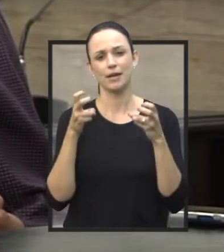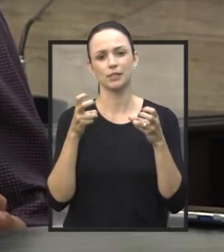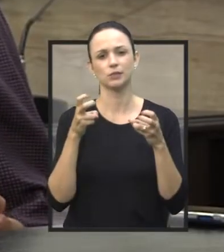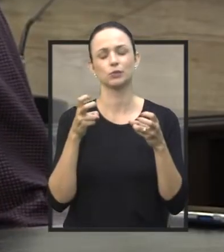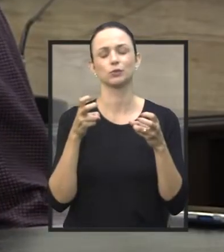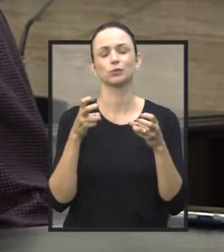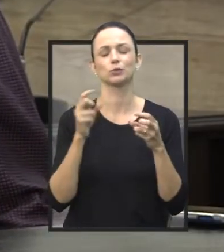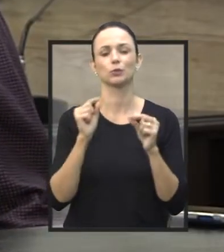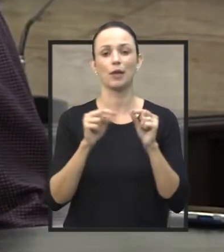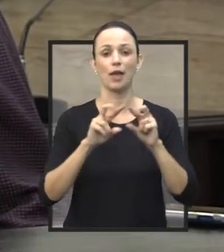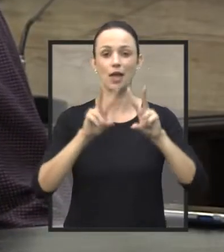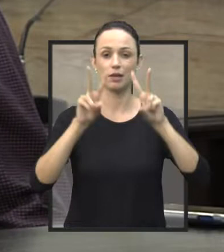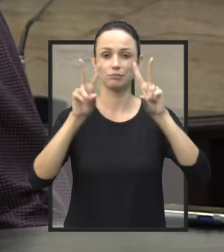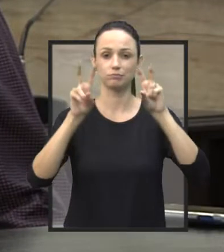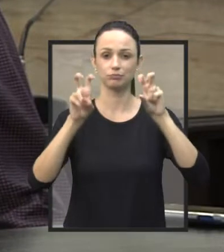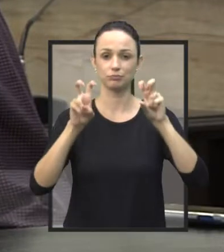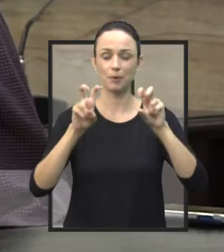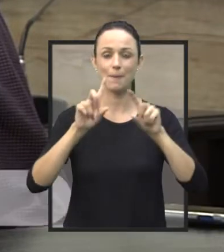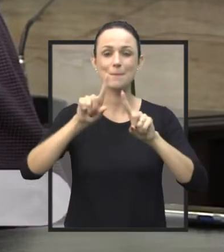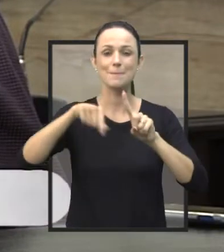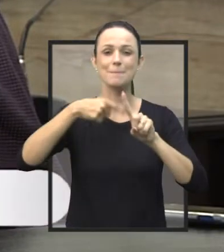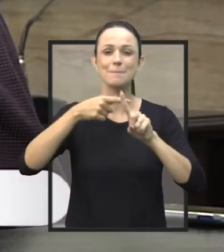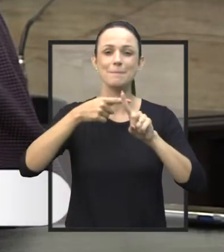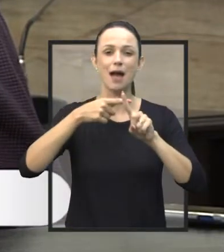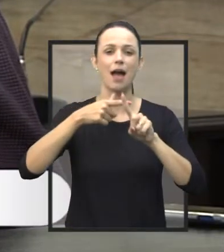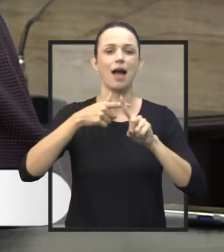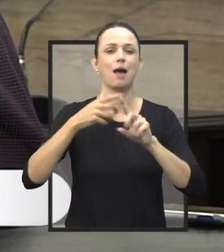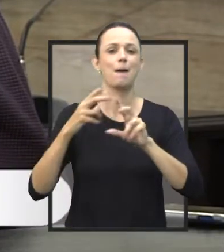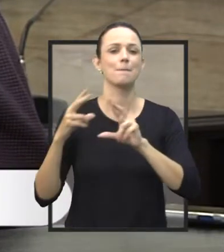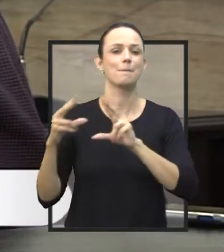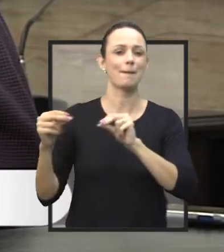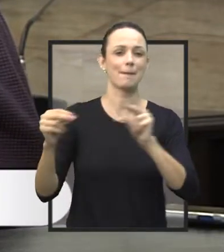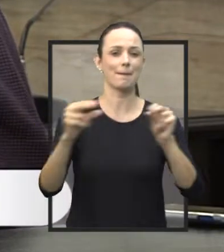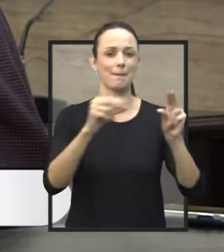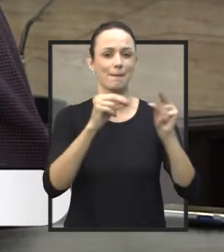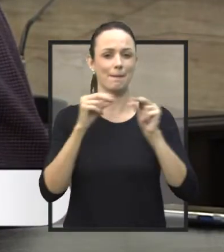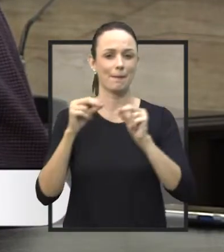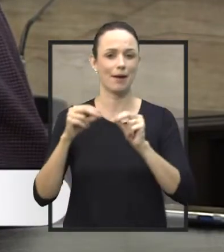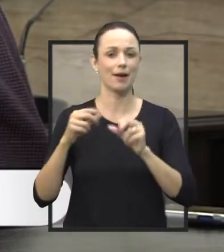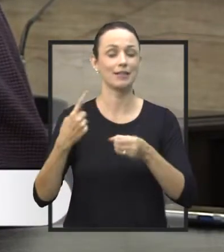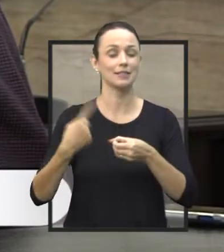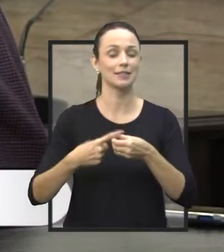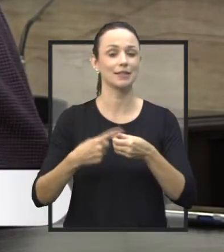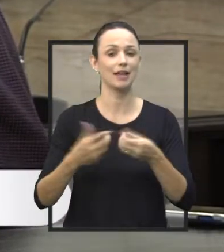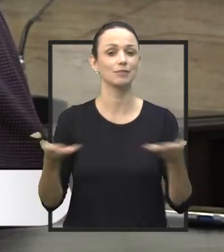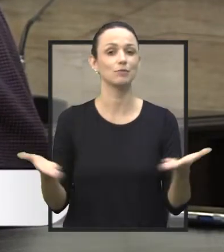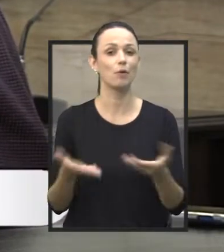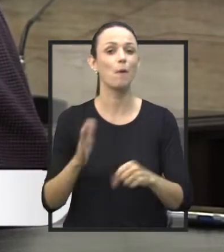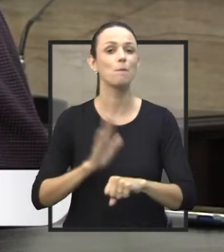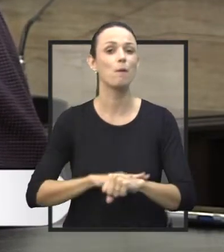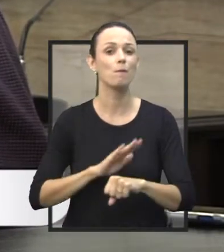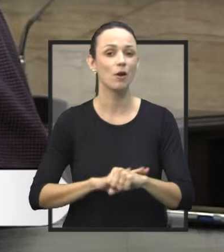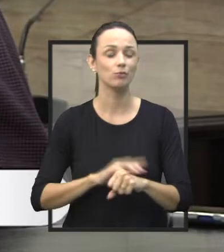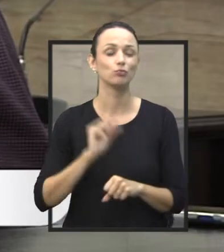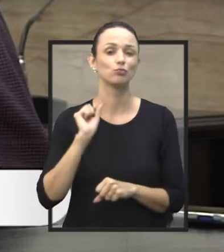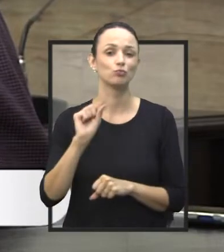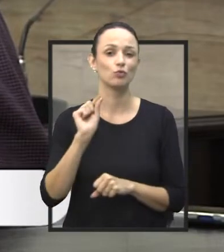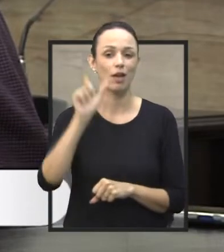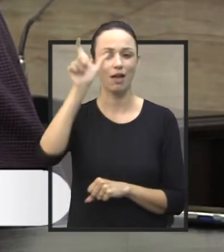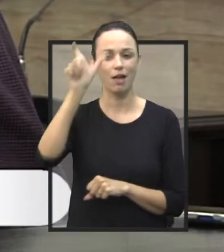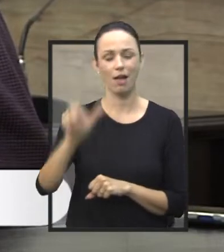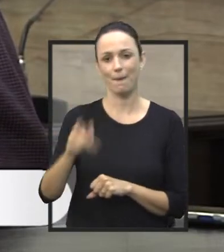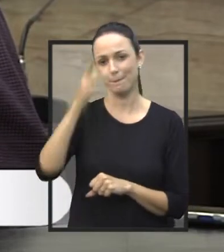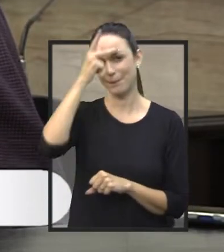assuntos mais comentados na cidade agora, nesse momento, é com relação às pessoas em